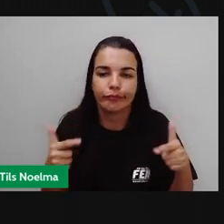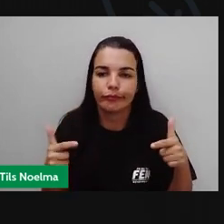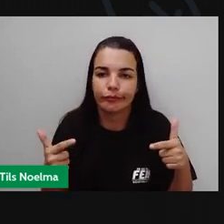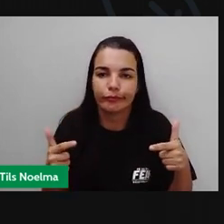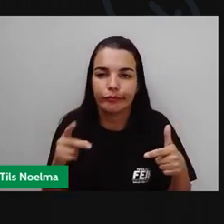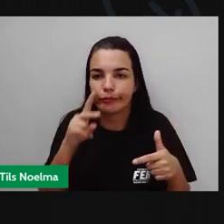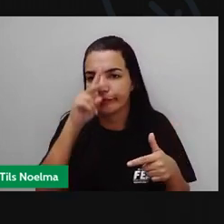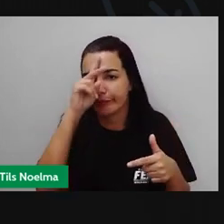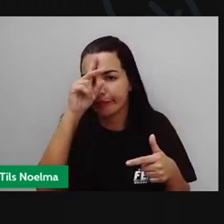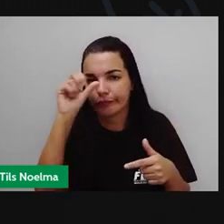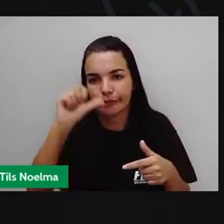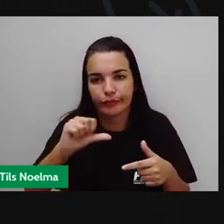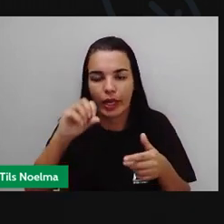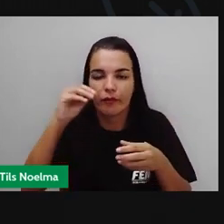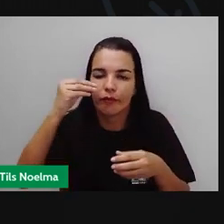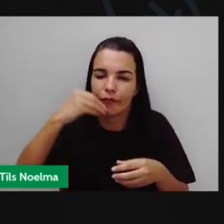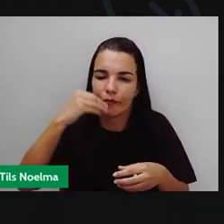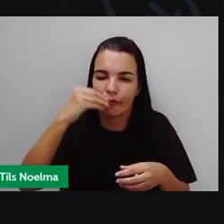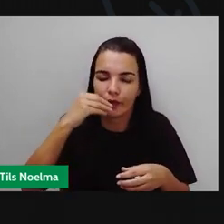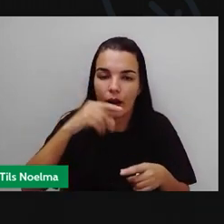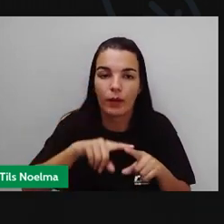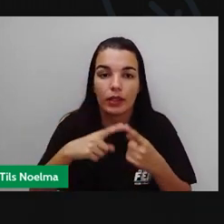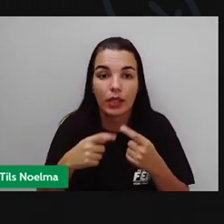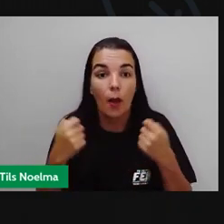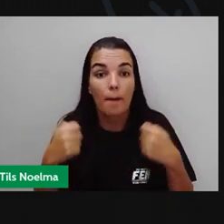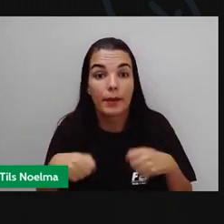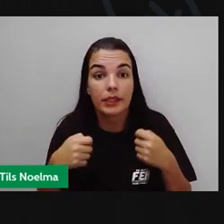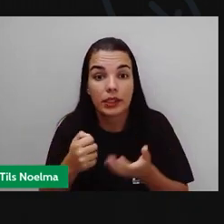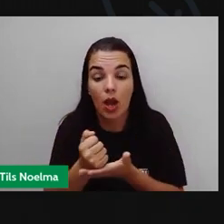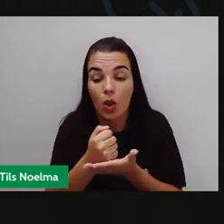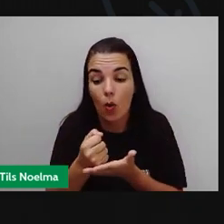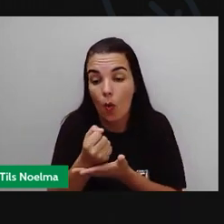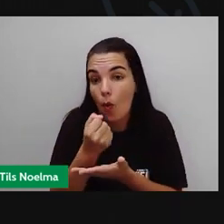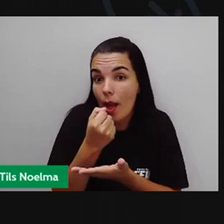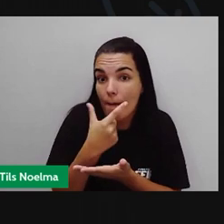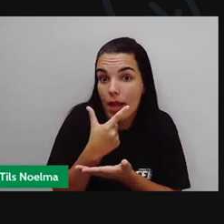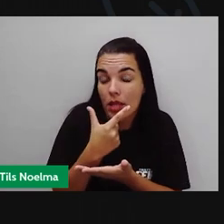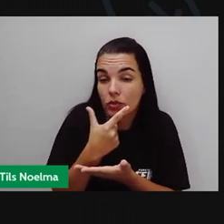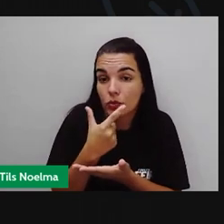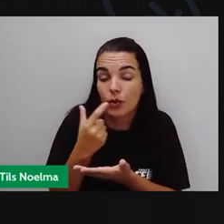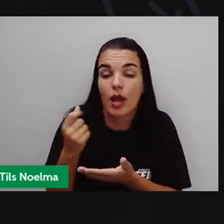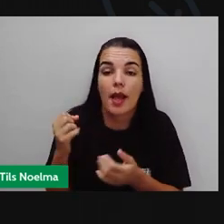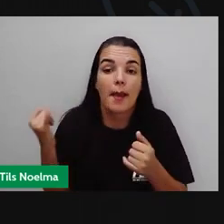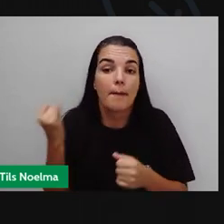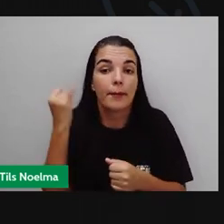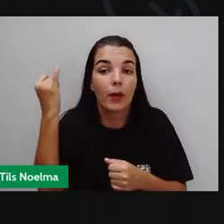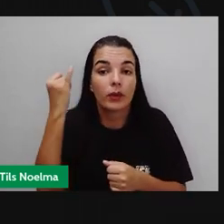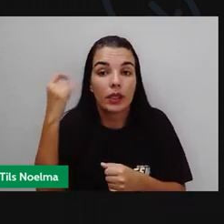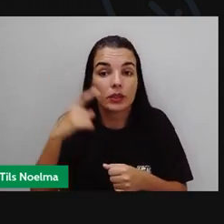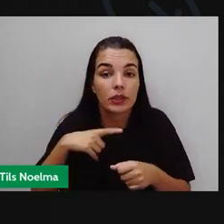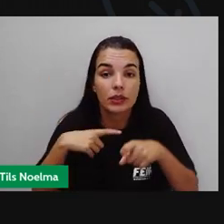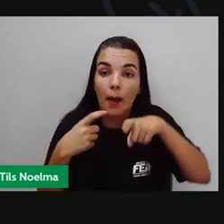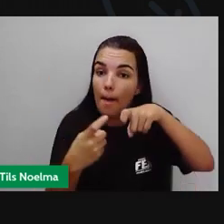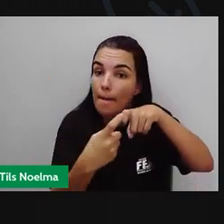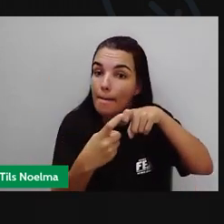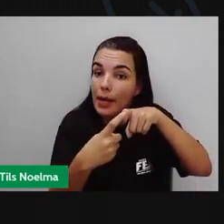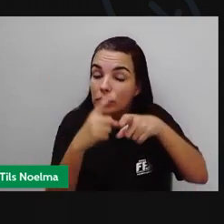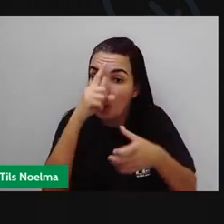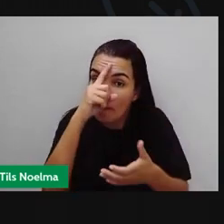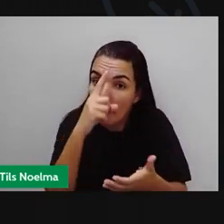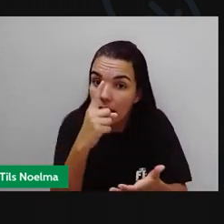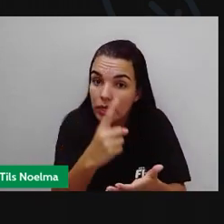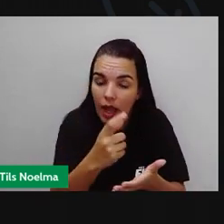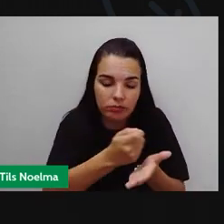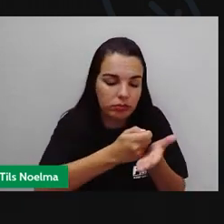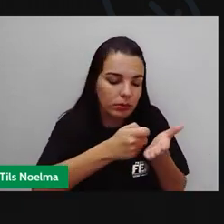tipo de efeito. Por isso que, pra gente tomar um antibiótico, um medicamento, é preciso a prescrição médica,